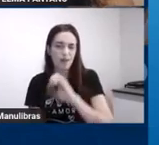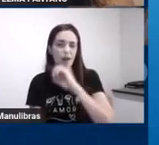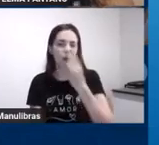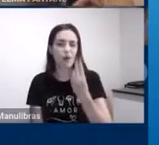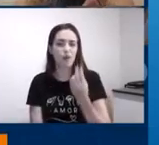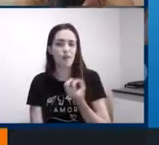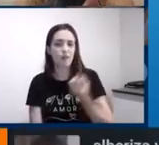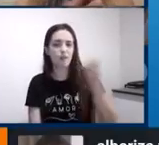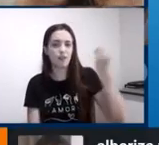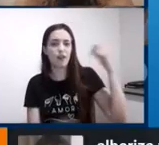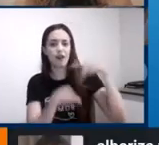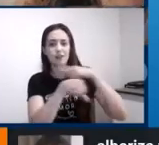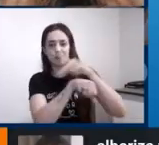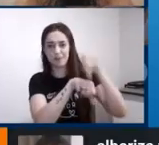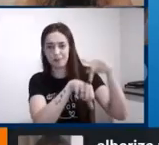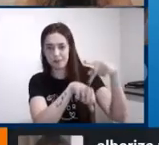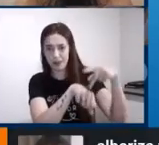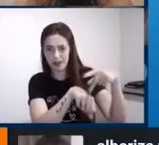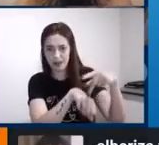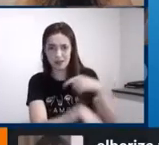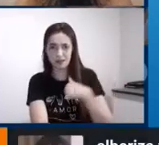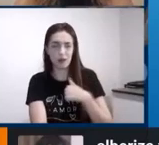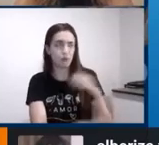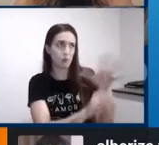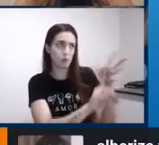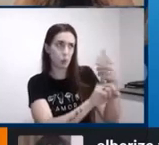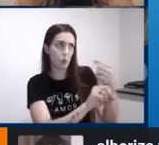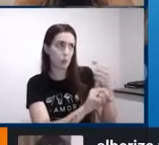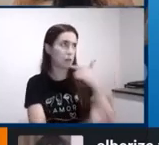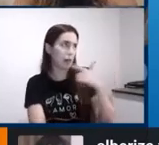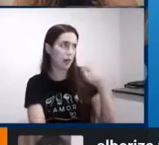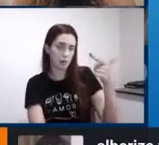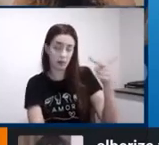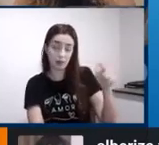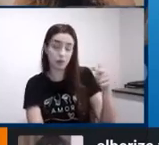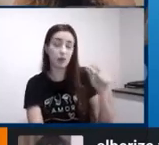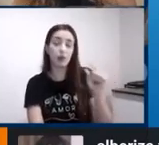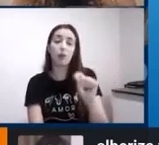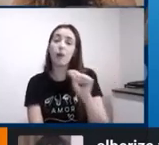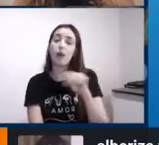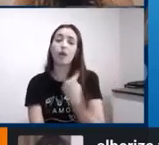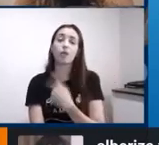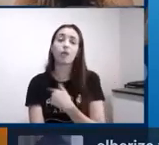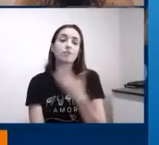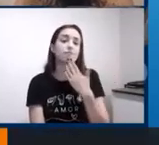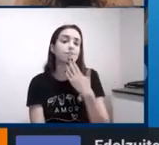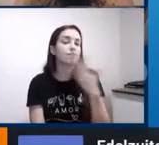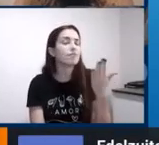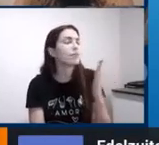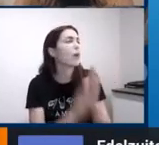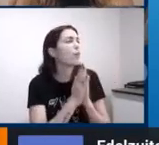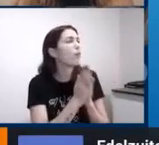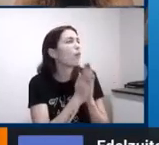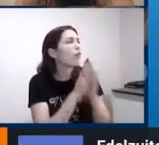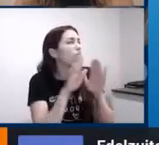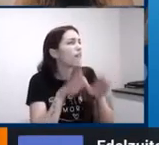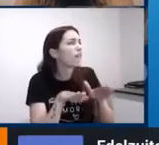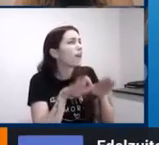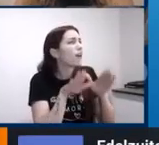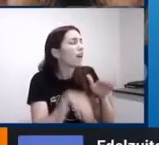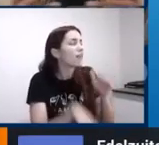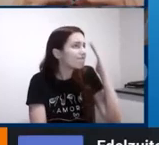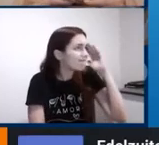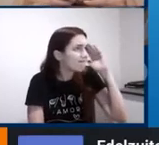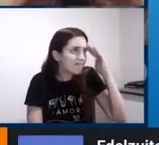falam uma outra língua que a gente não tem um pleno domínio dessa língua muitas vezes a gente tem que pedir para a pessoa falar mais devagar por quê?